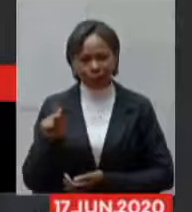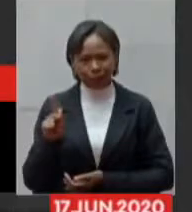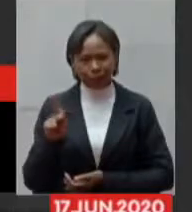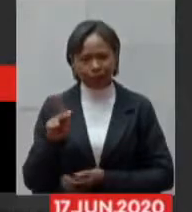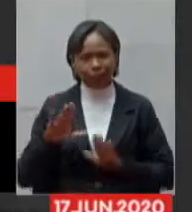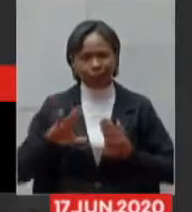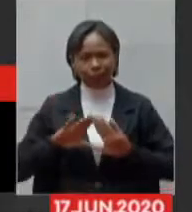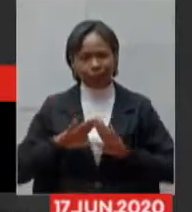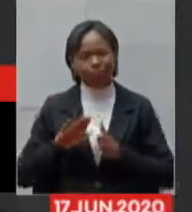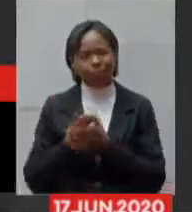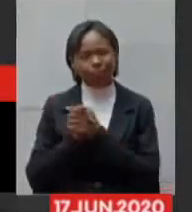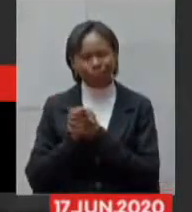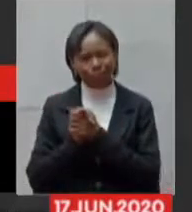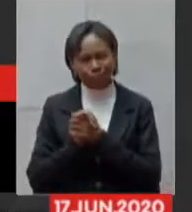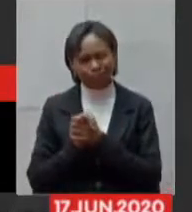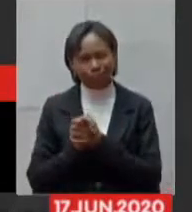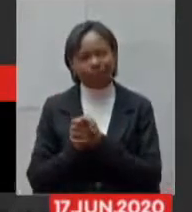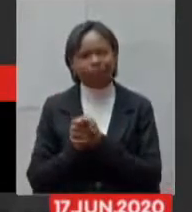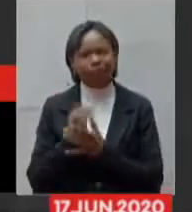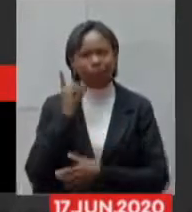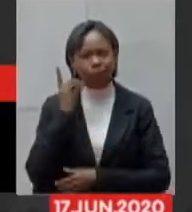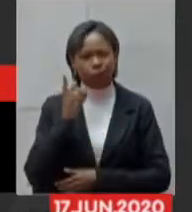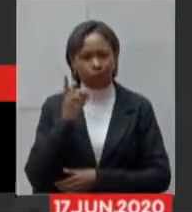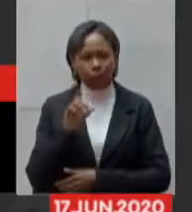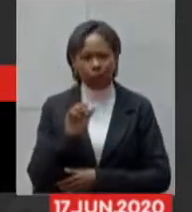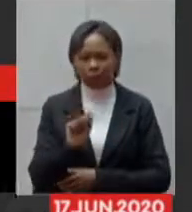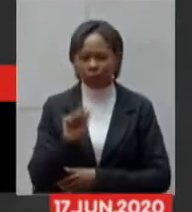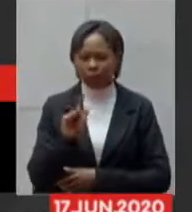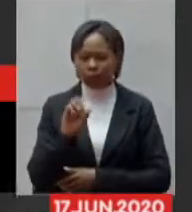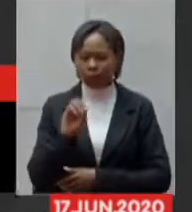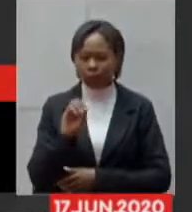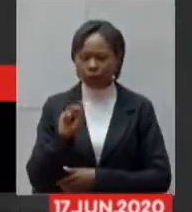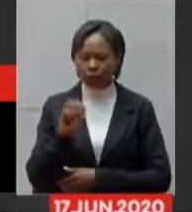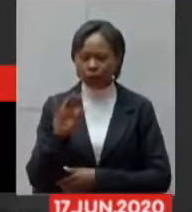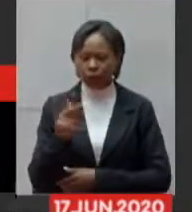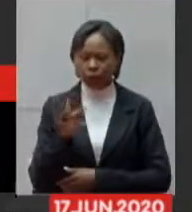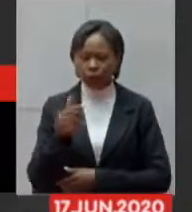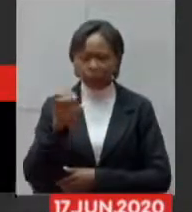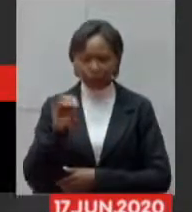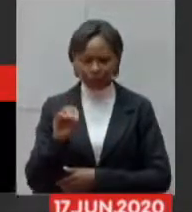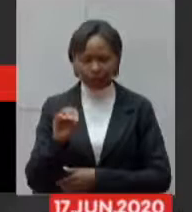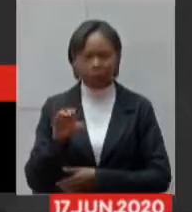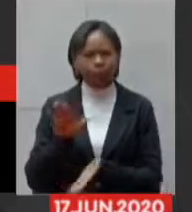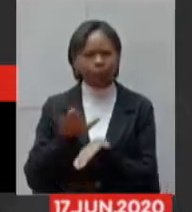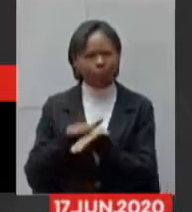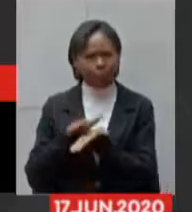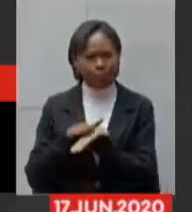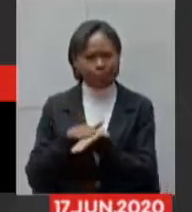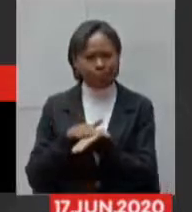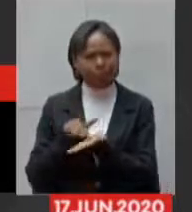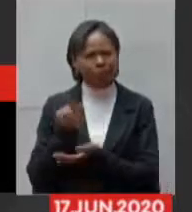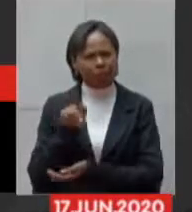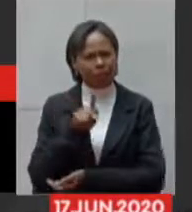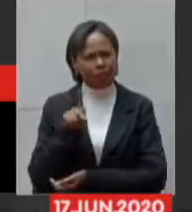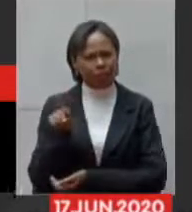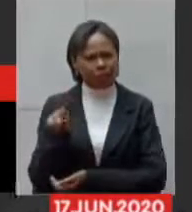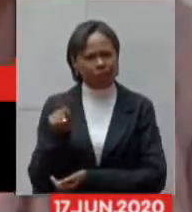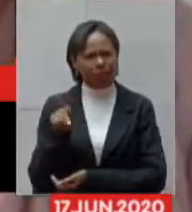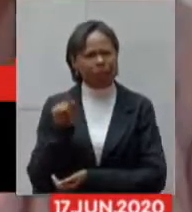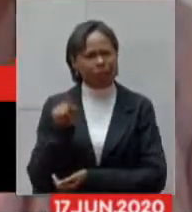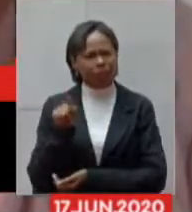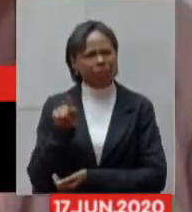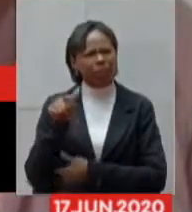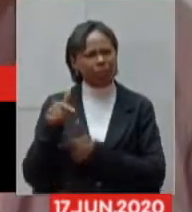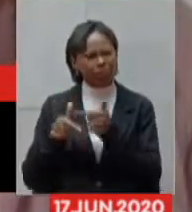Legislativa deputado Agostinho Patrus quero te parabenizar presidente pela sua atuação frente